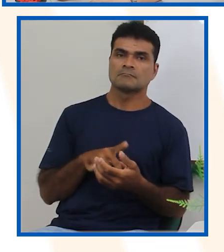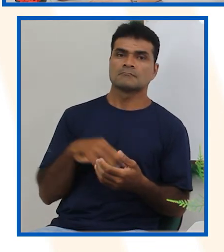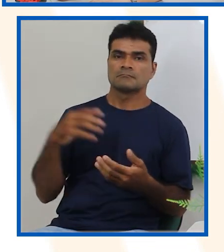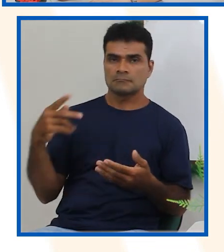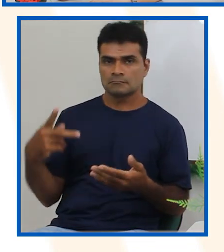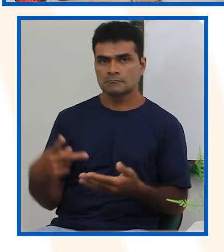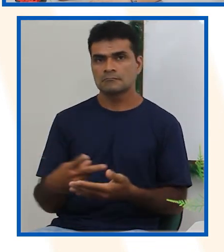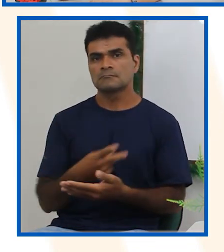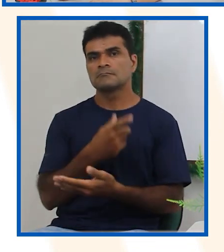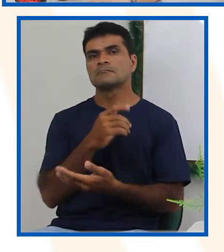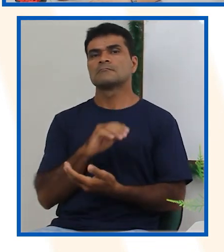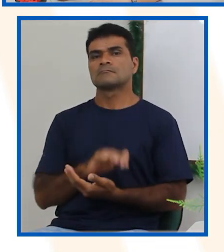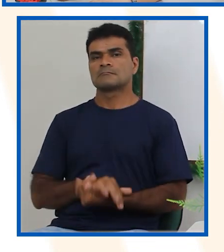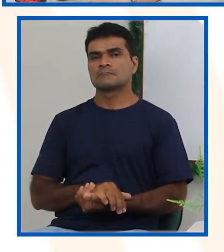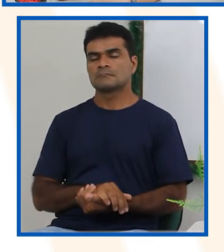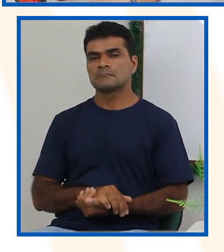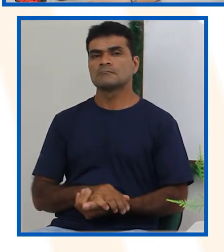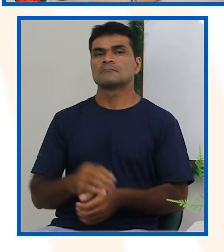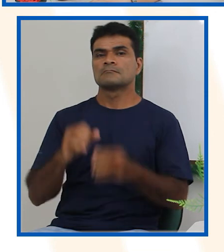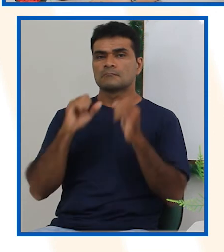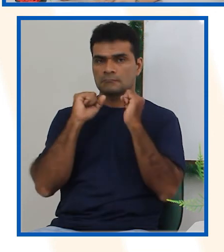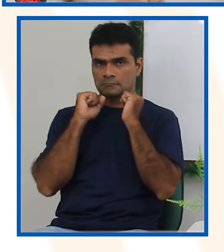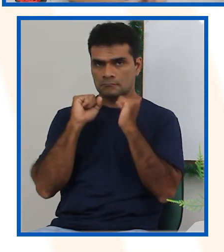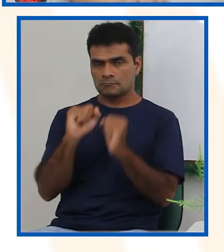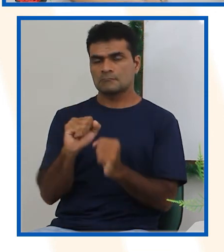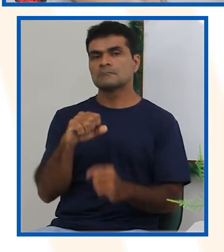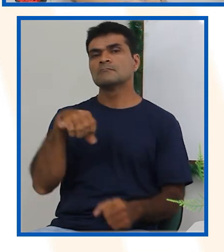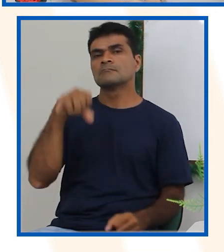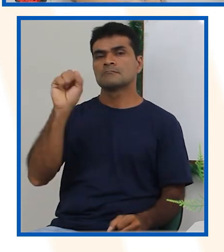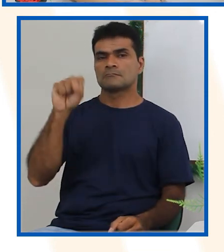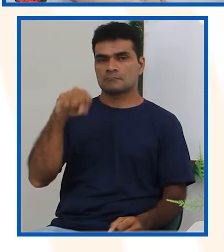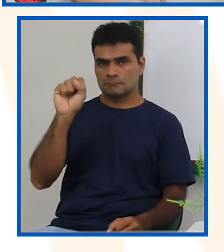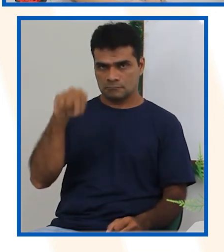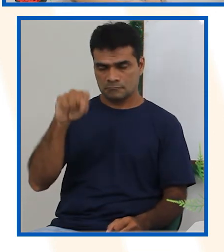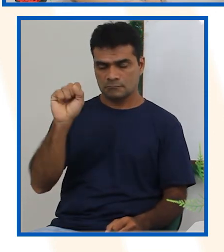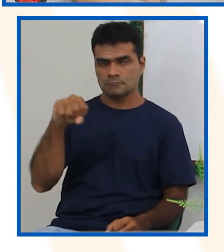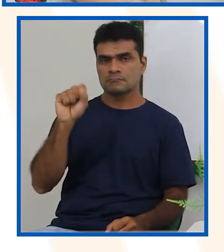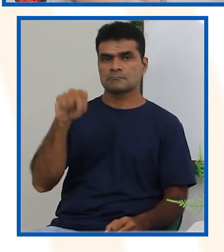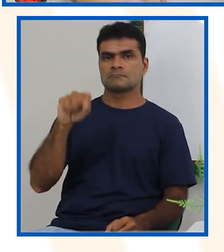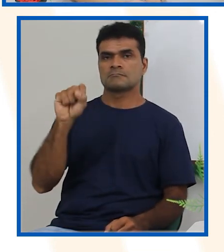Eu acho que vai acontecer com certeza. Será?